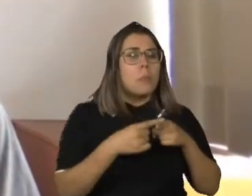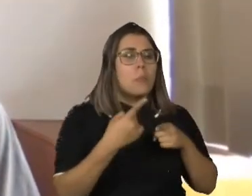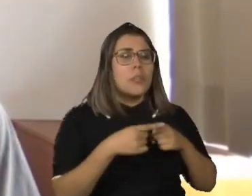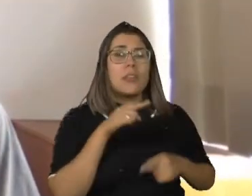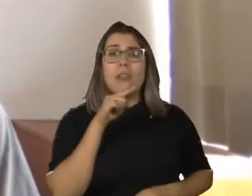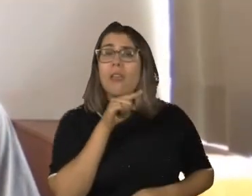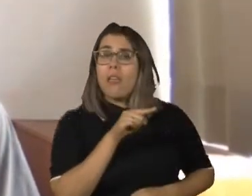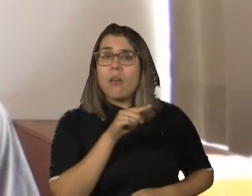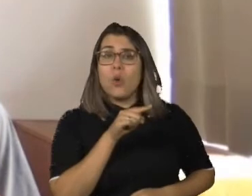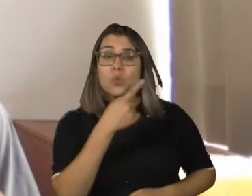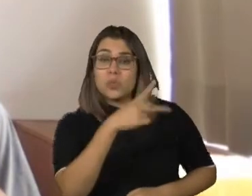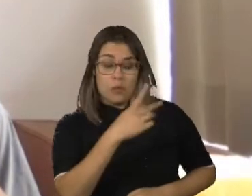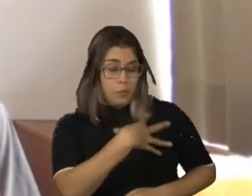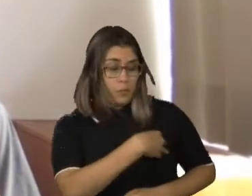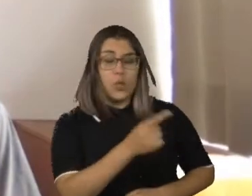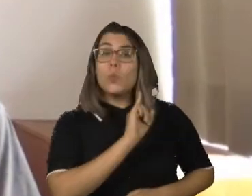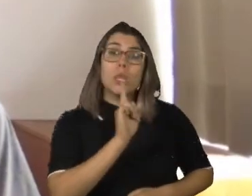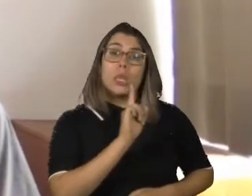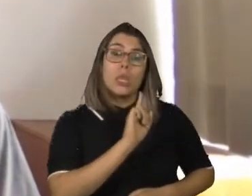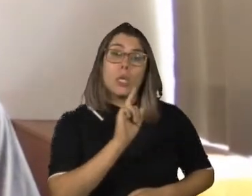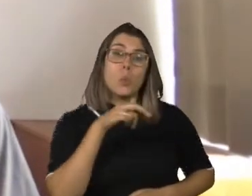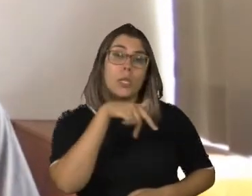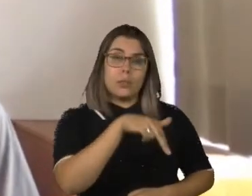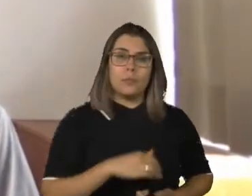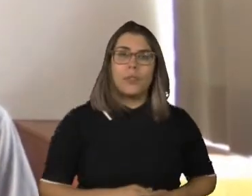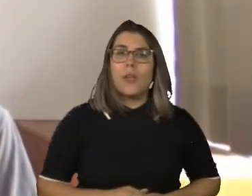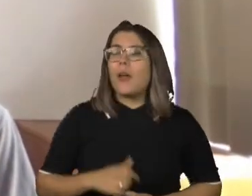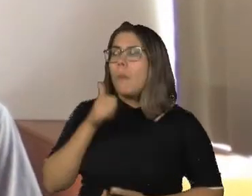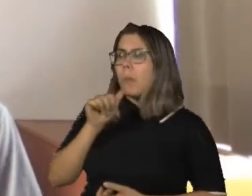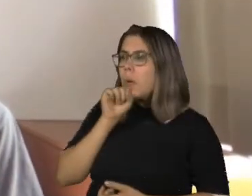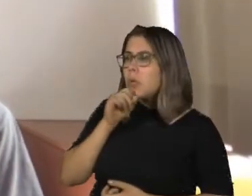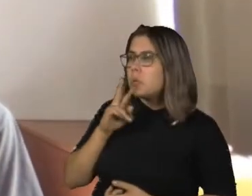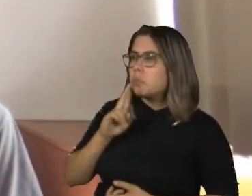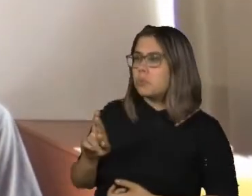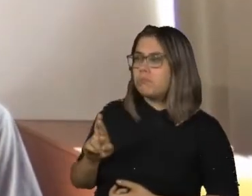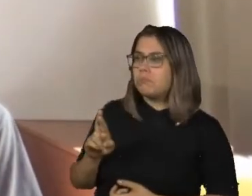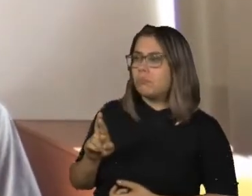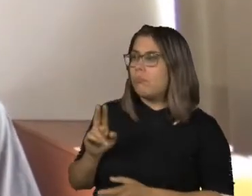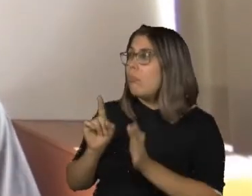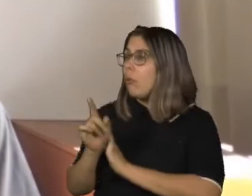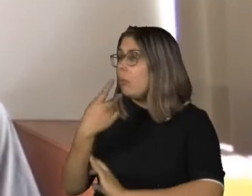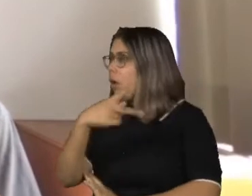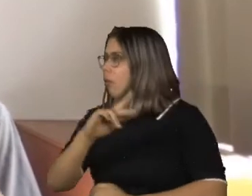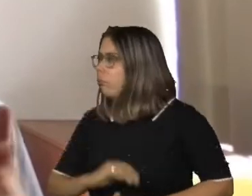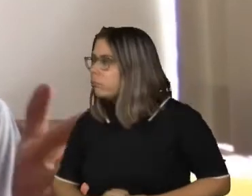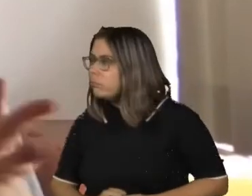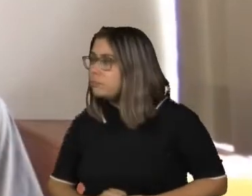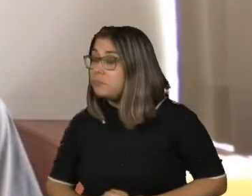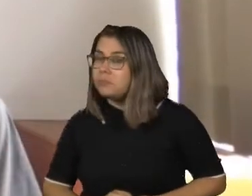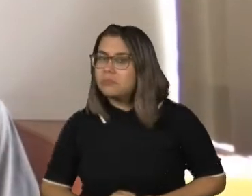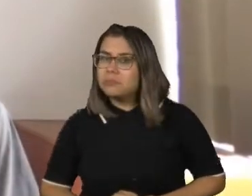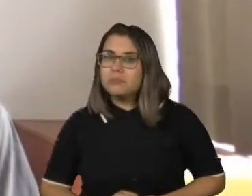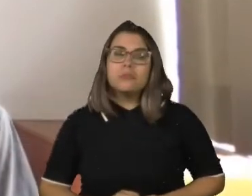por que eu não andava. E ela respondeu, ué, pergunta para ele. Sem